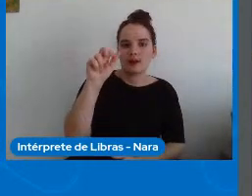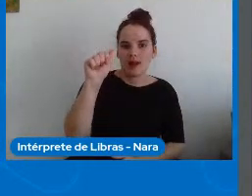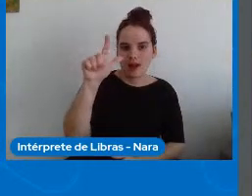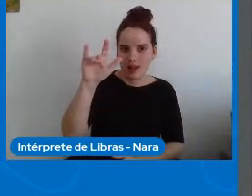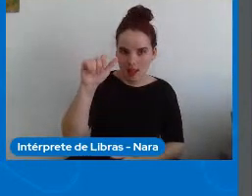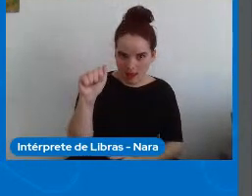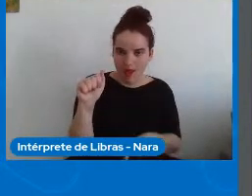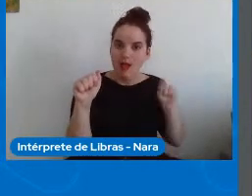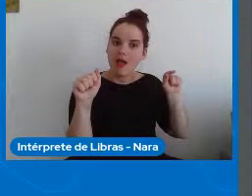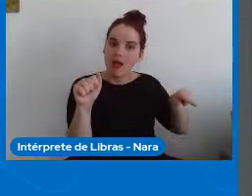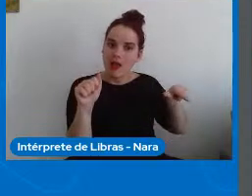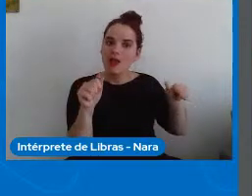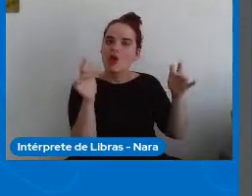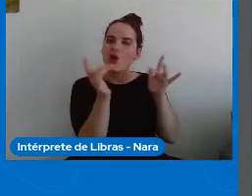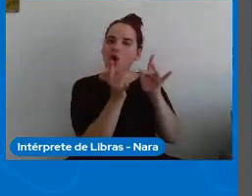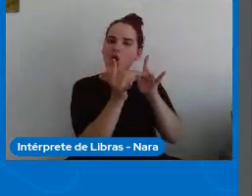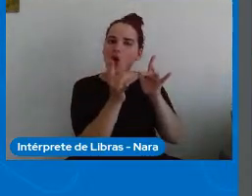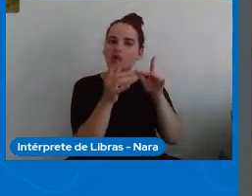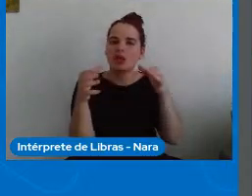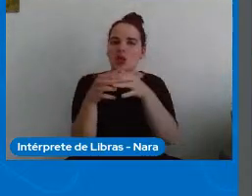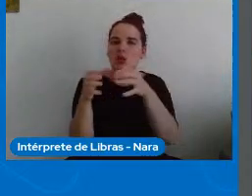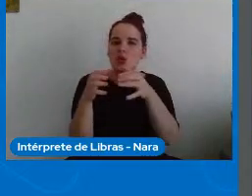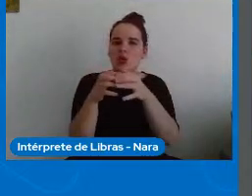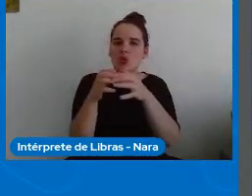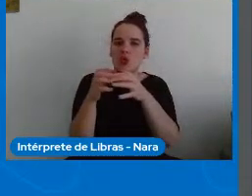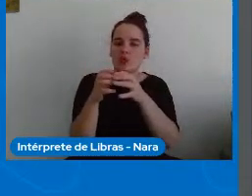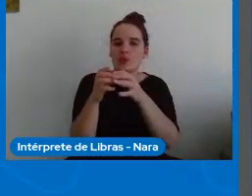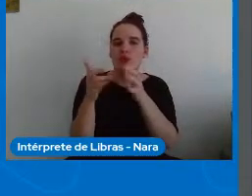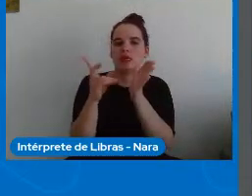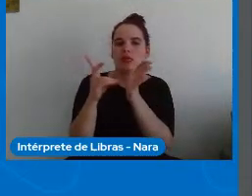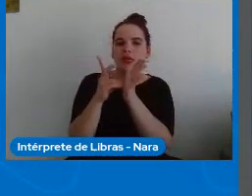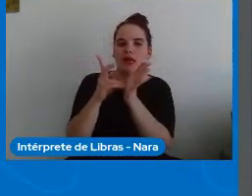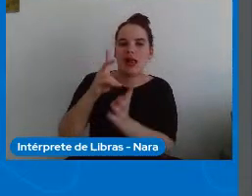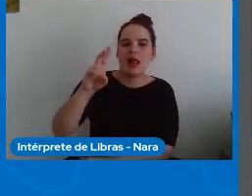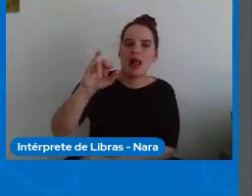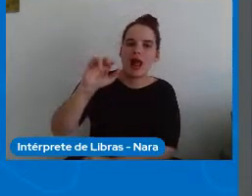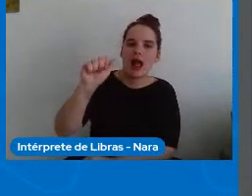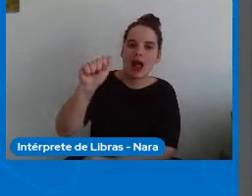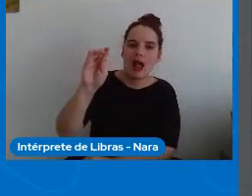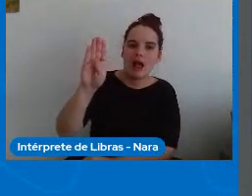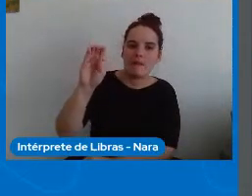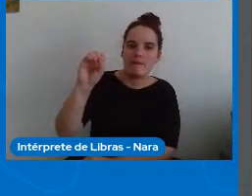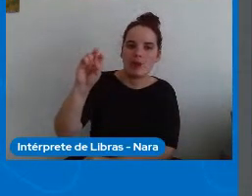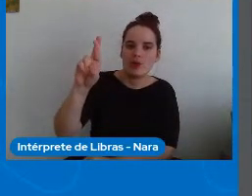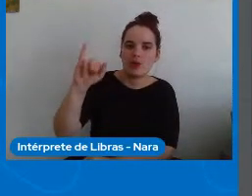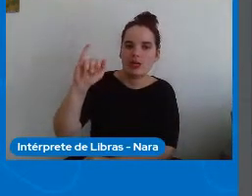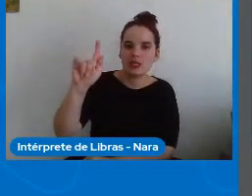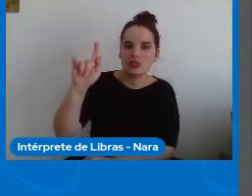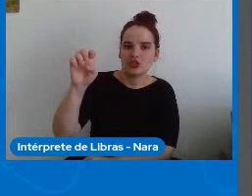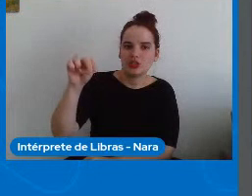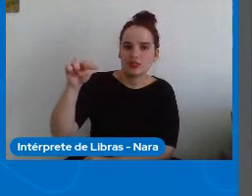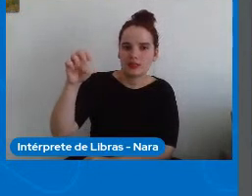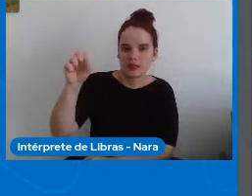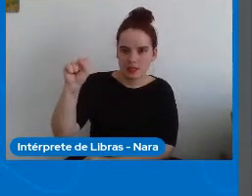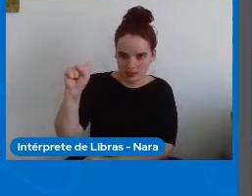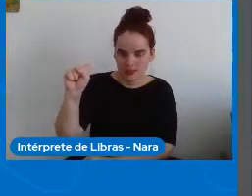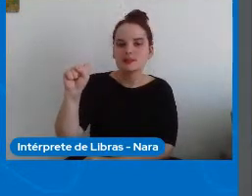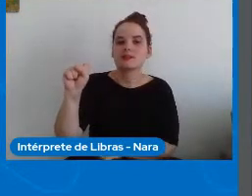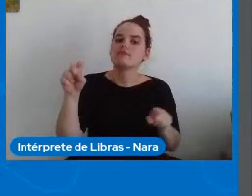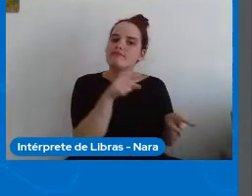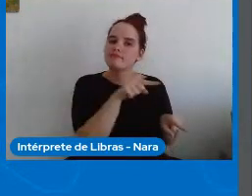eles tiveram com um grupo de missionários aí na década de 30. Esse relato vocês podem encontrar com detalhes ali